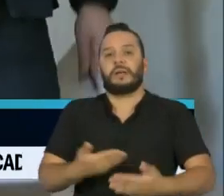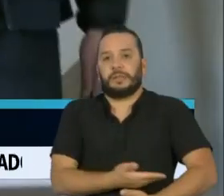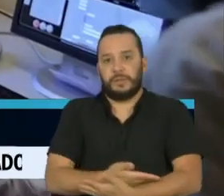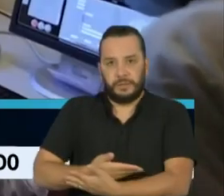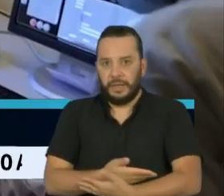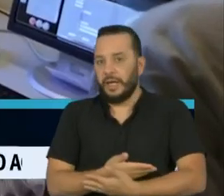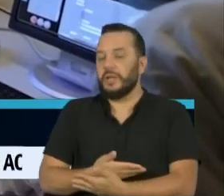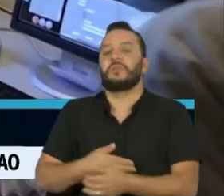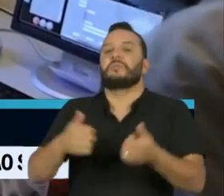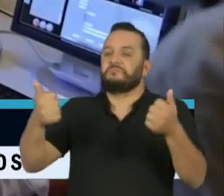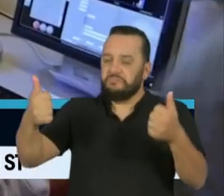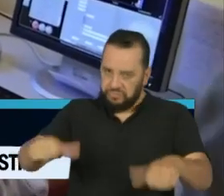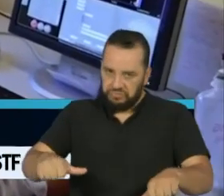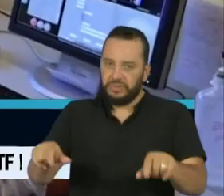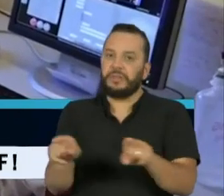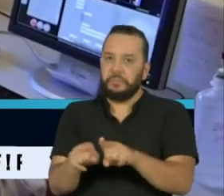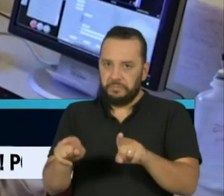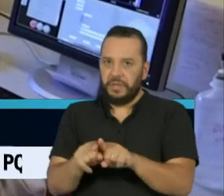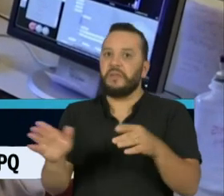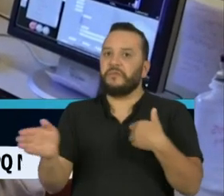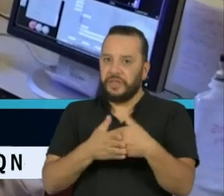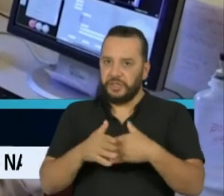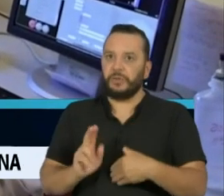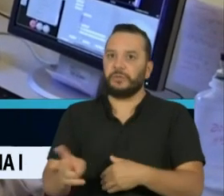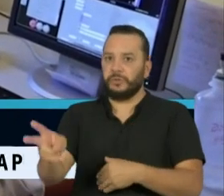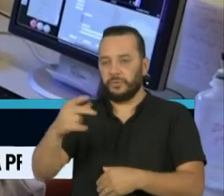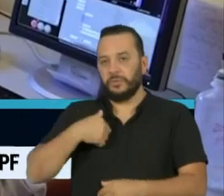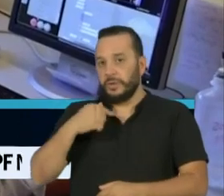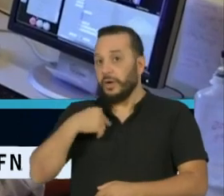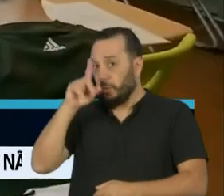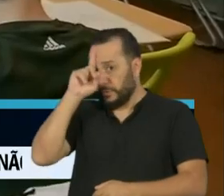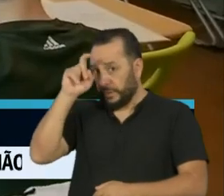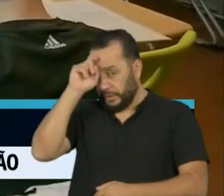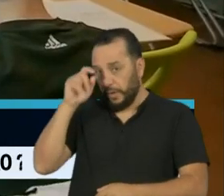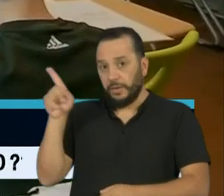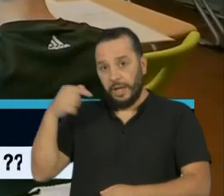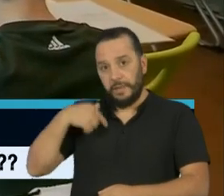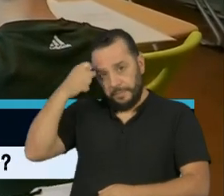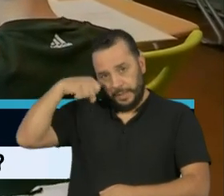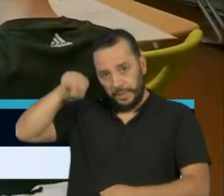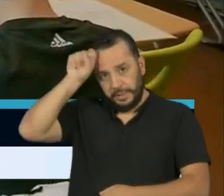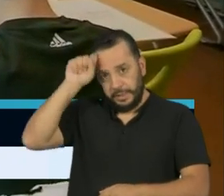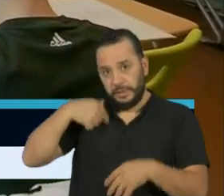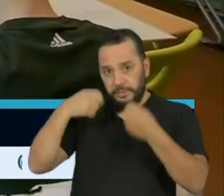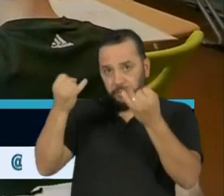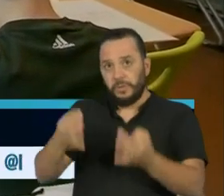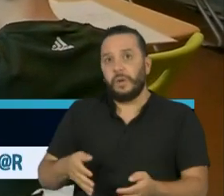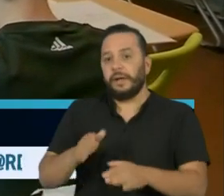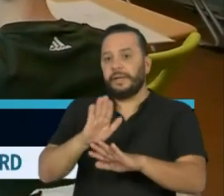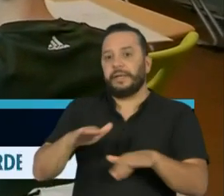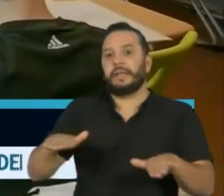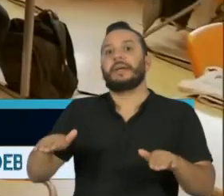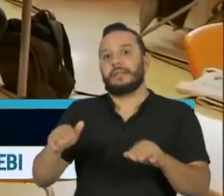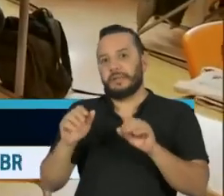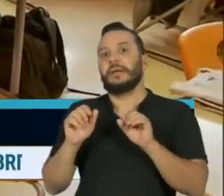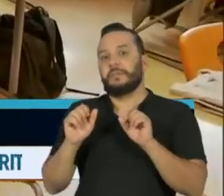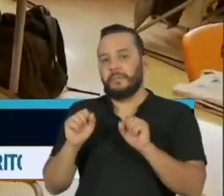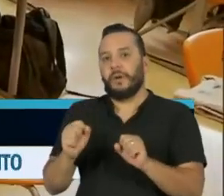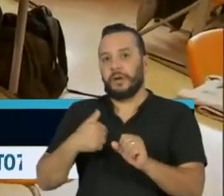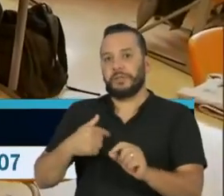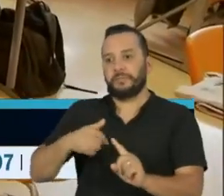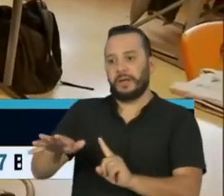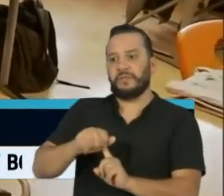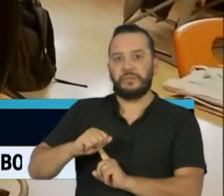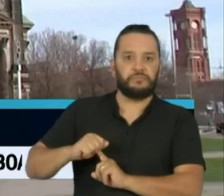adiada. Essa semana, um estudo divulgado pelo Hospital Charité de Berlim mostrou que as crianças podem passar o vírus adiante, tanto